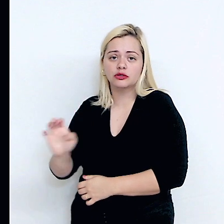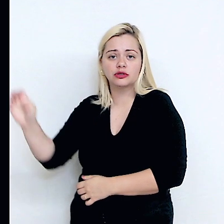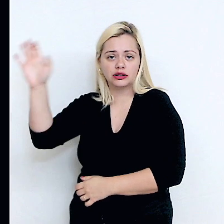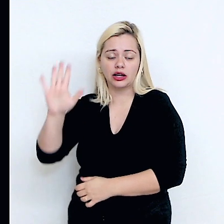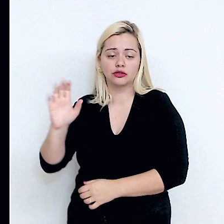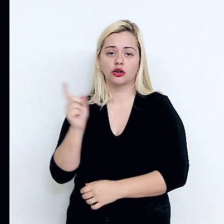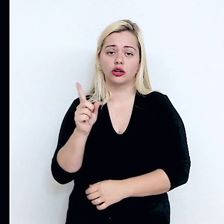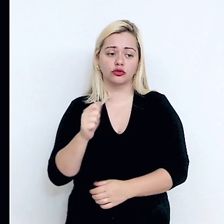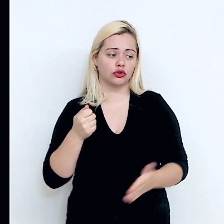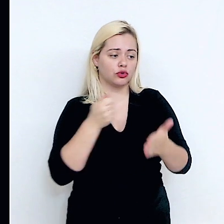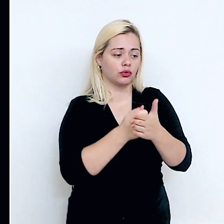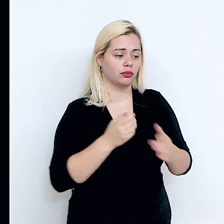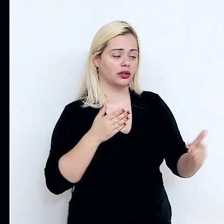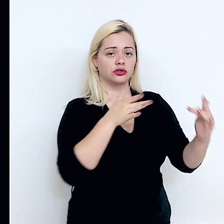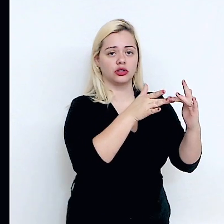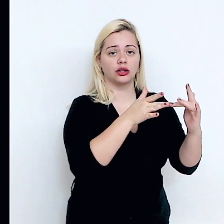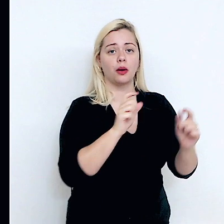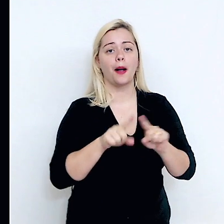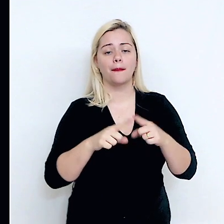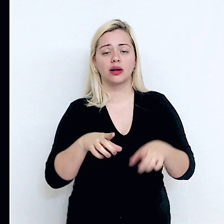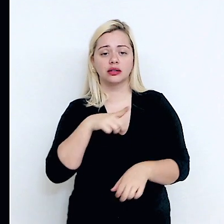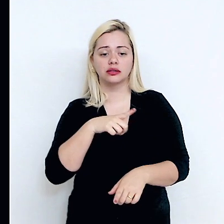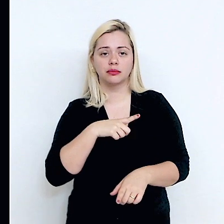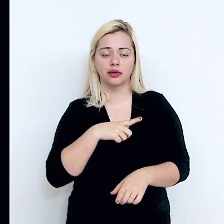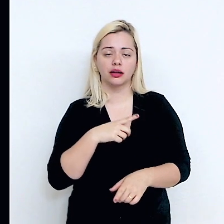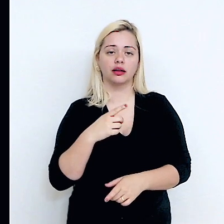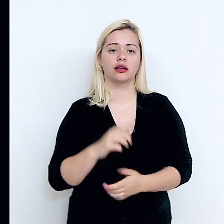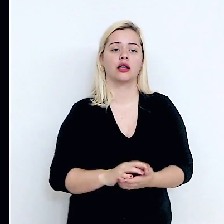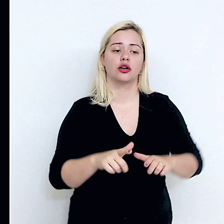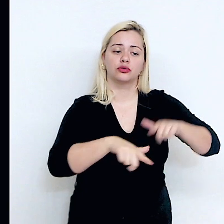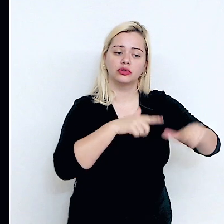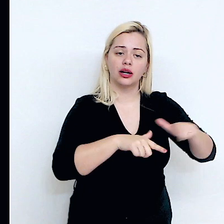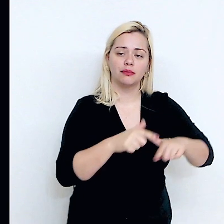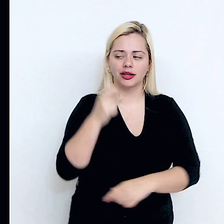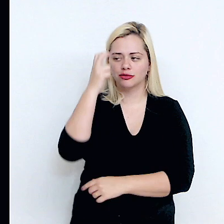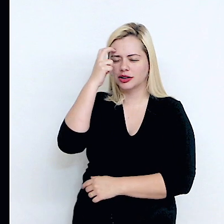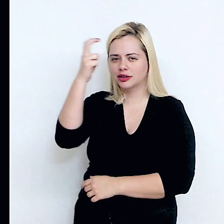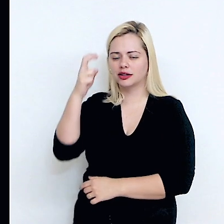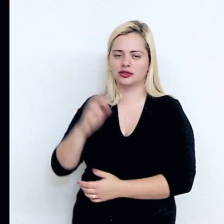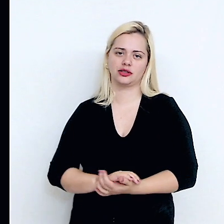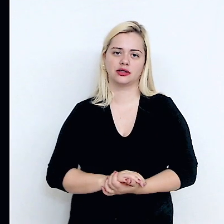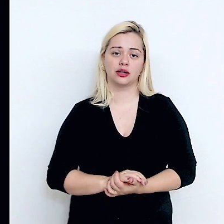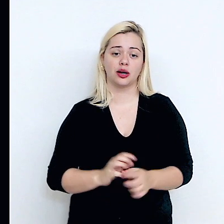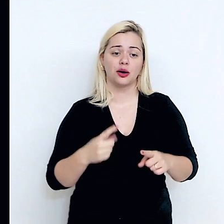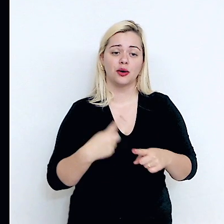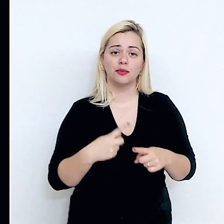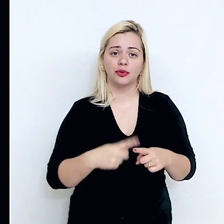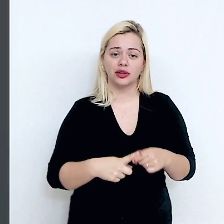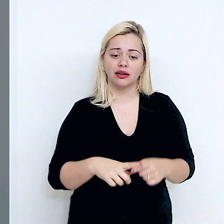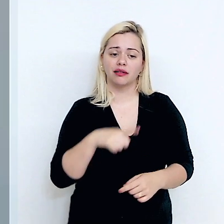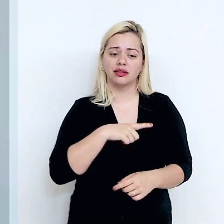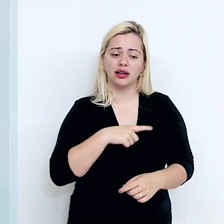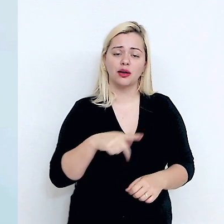combate direto, como também na atuação da inteligência, mas exige, sobretudo de um país